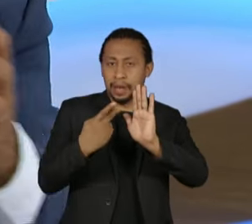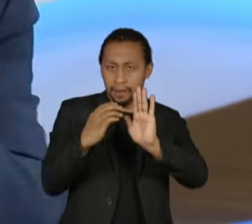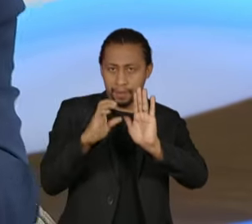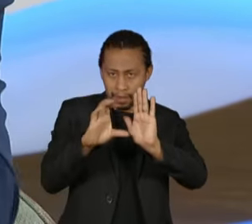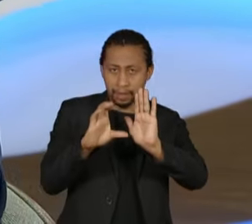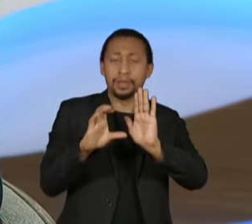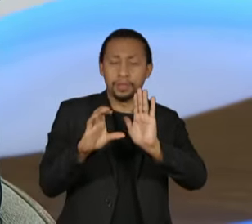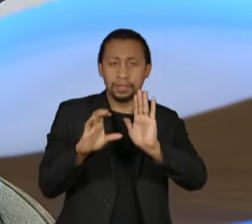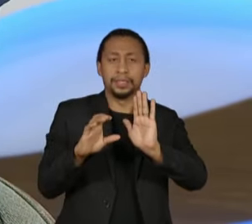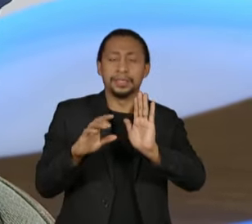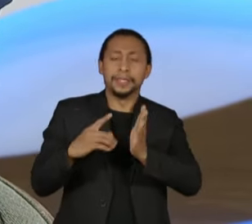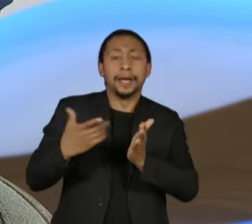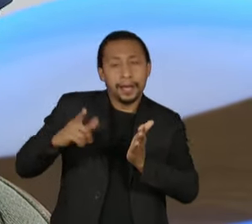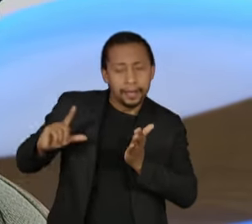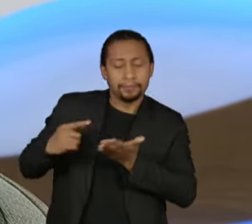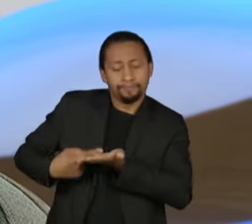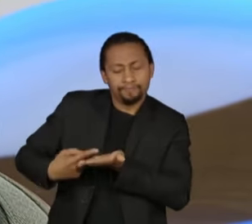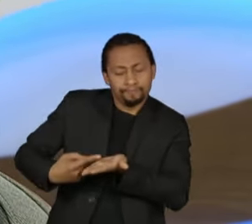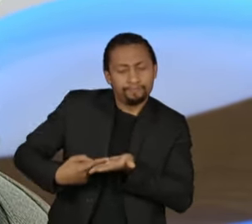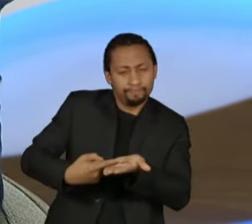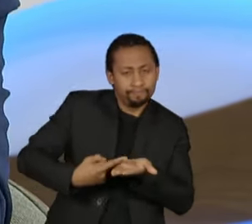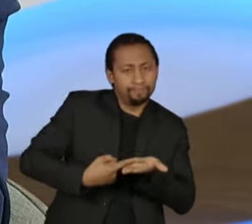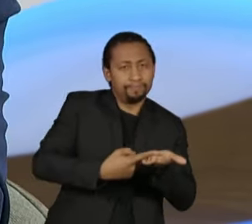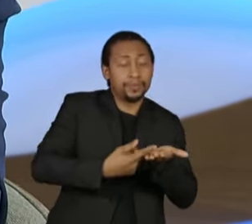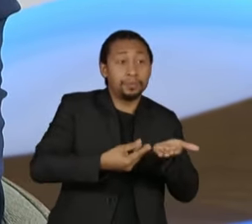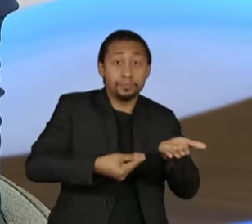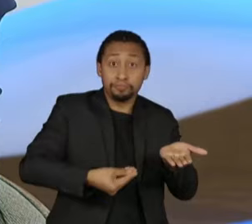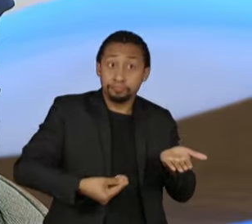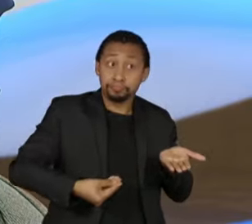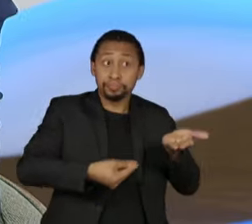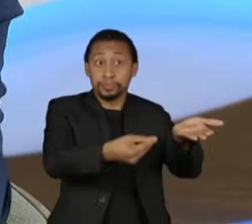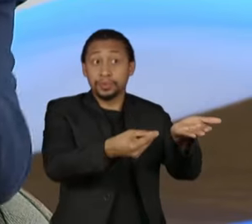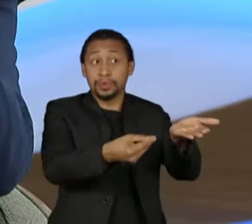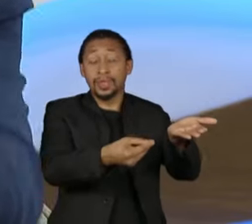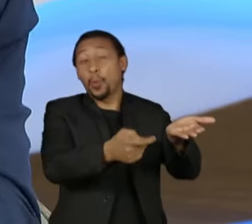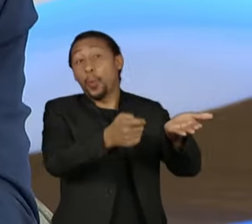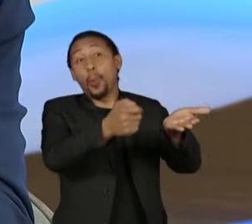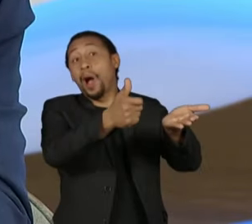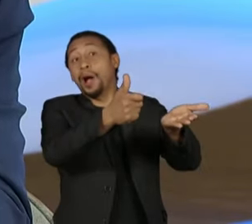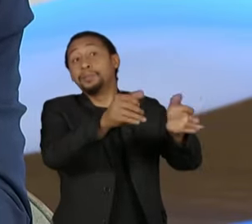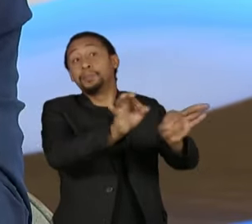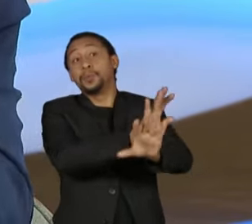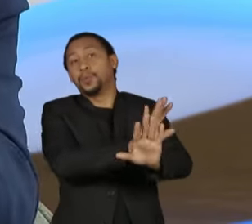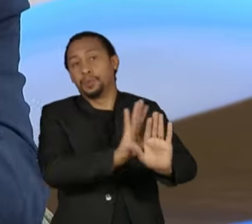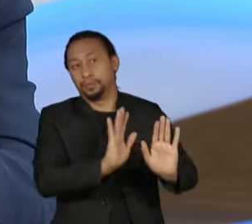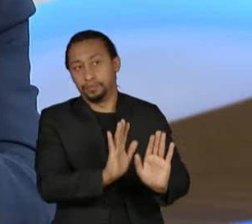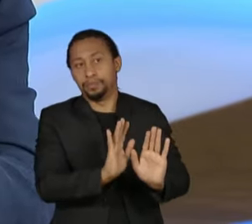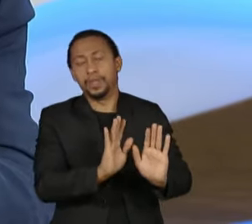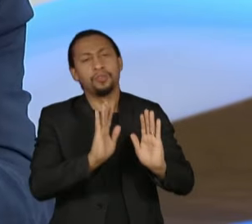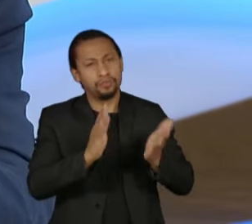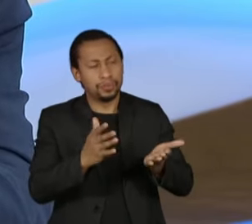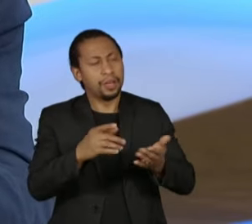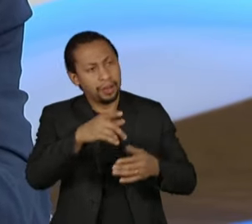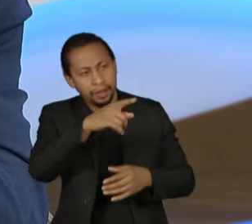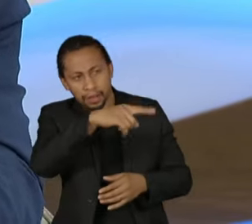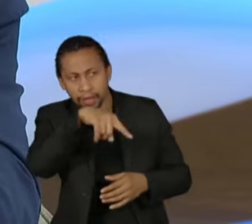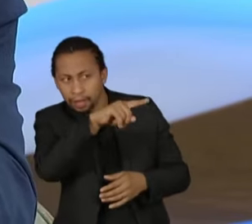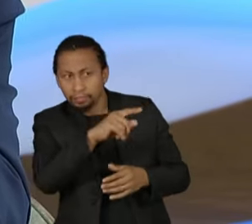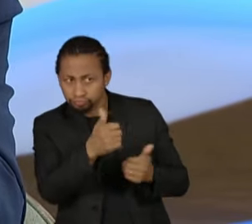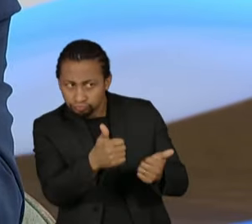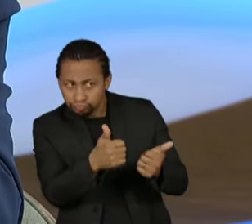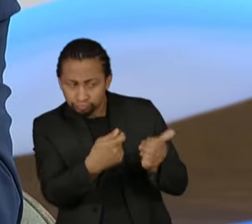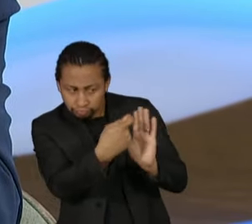mas com uma condicionante. Ou seja, a condição de ter a previsão desses recursos